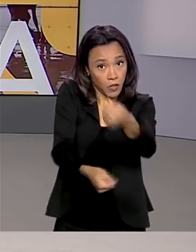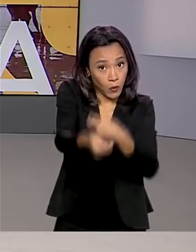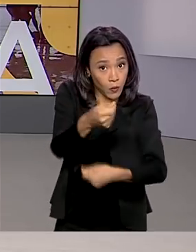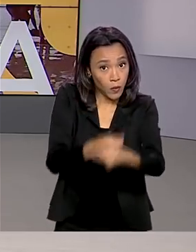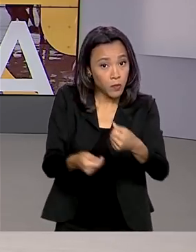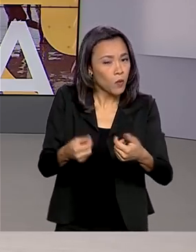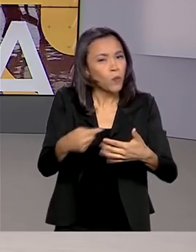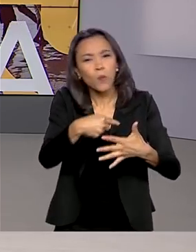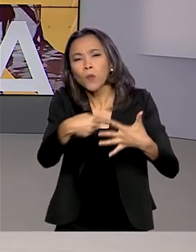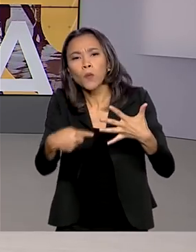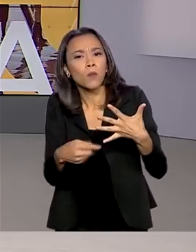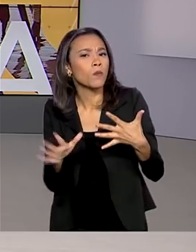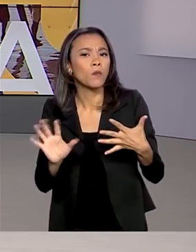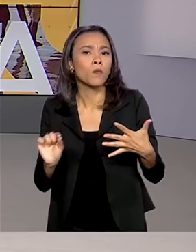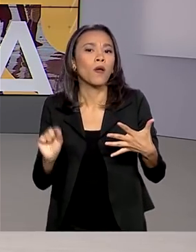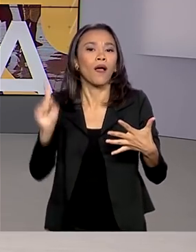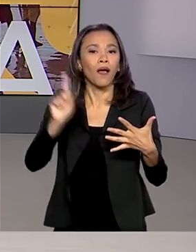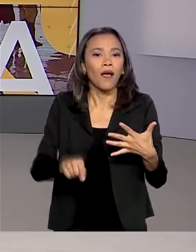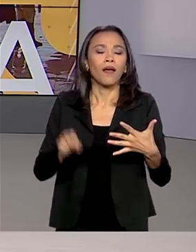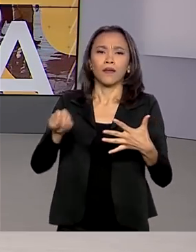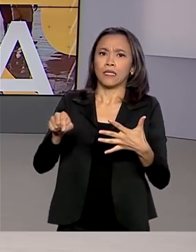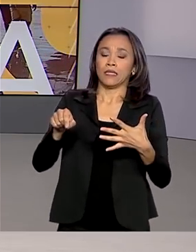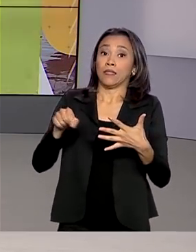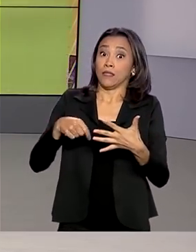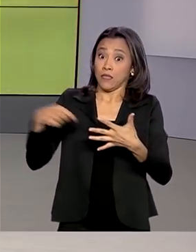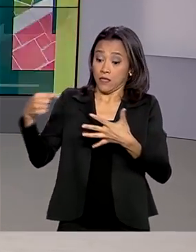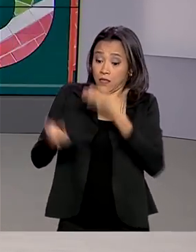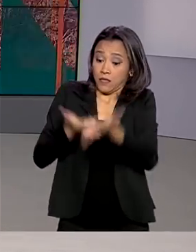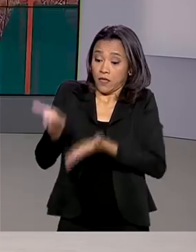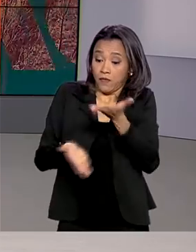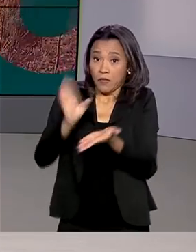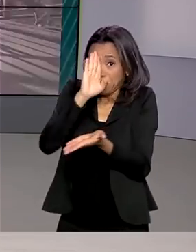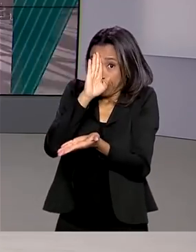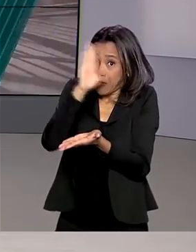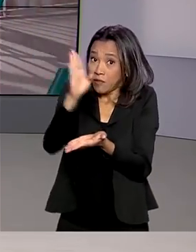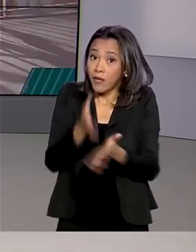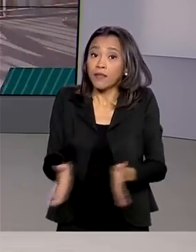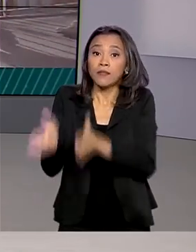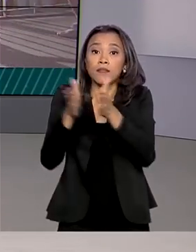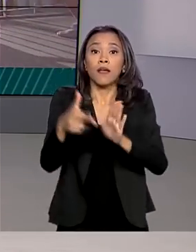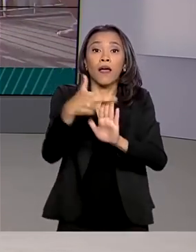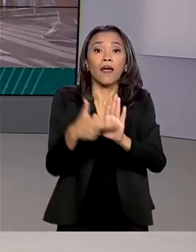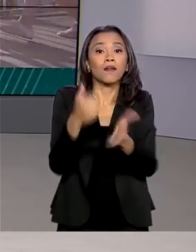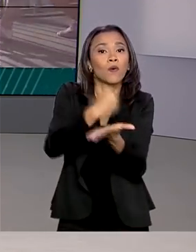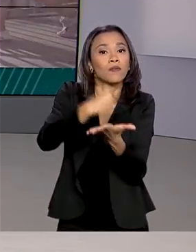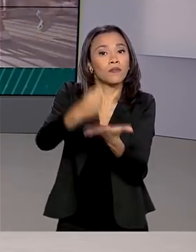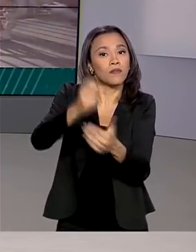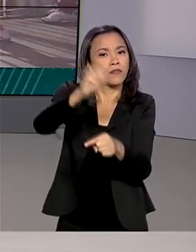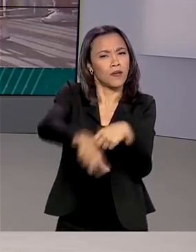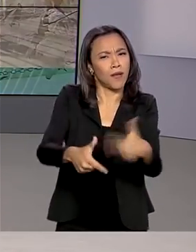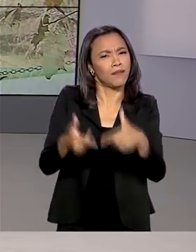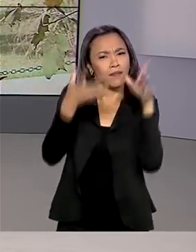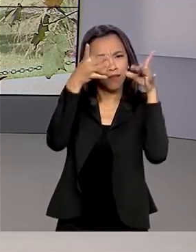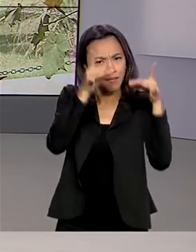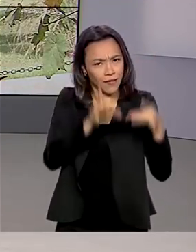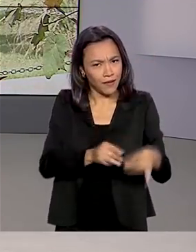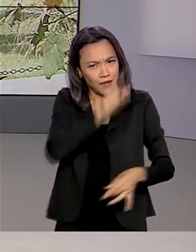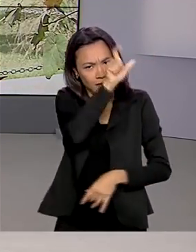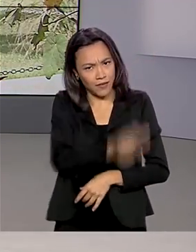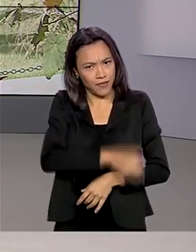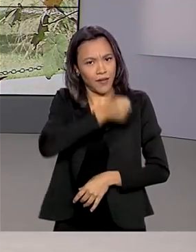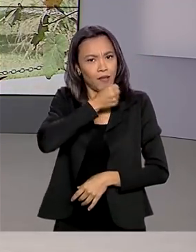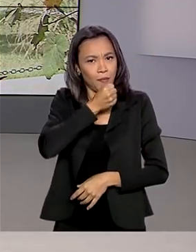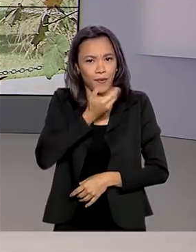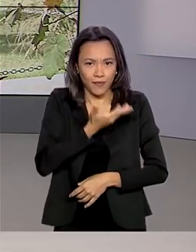elas estão a definição de serviços essenciais e regras para contratos de trabalho. Quem tem os detalhes é o repórter